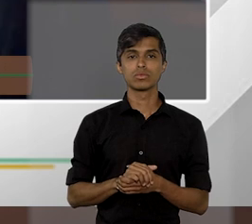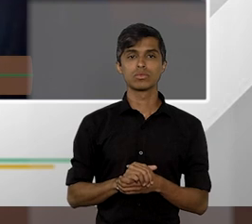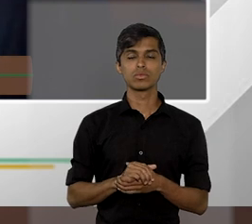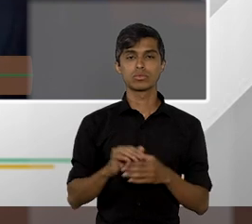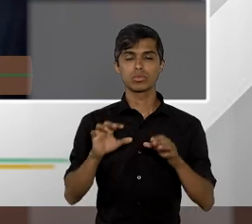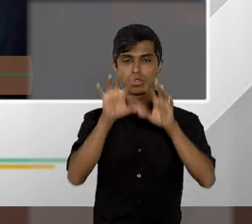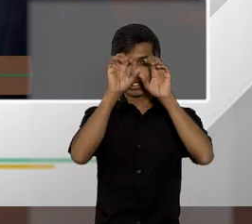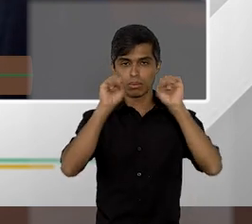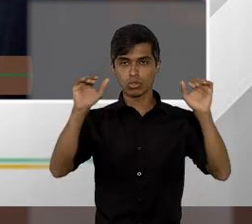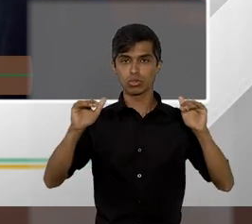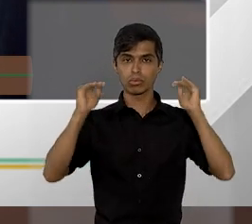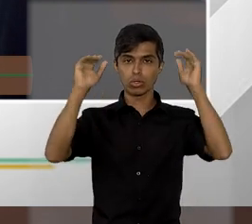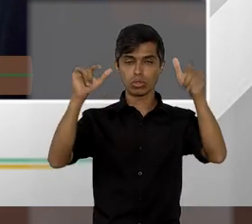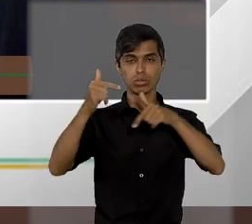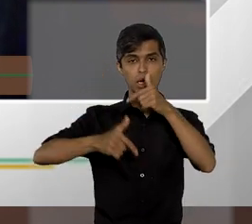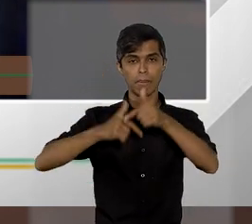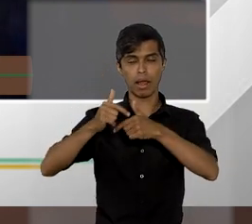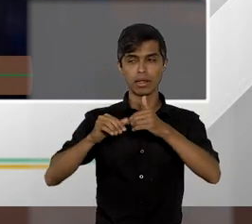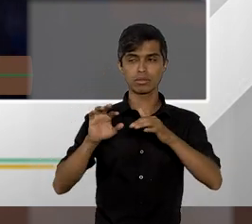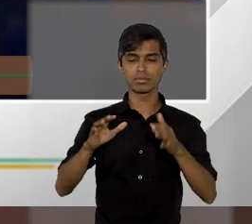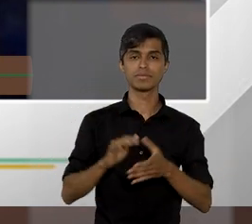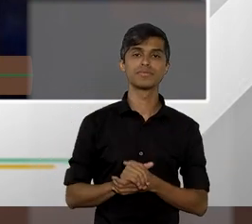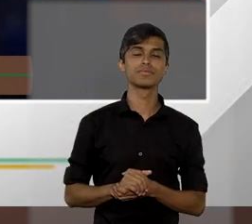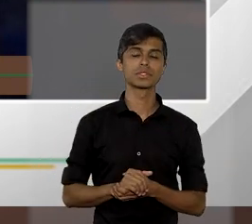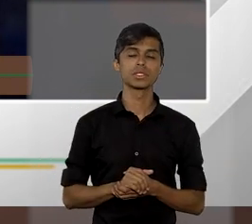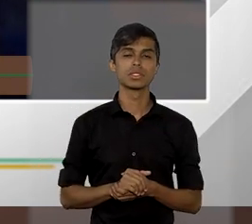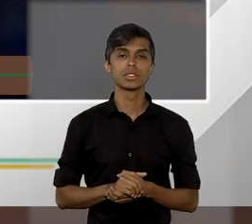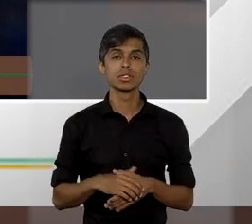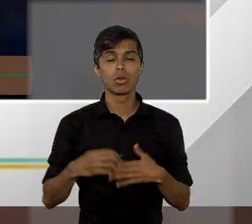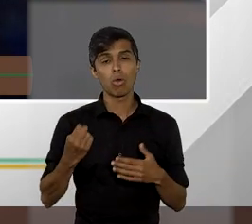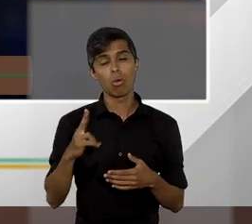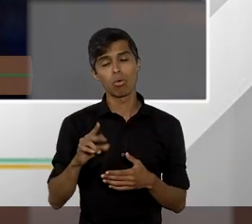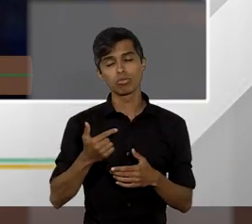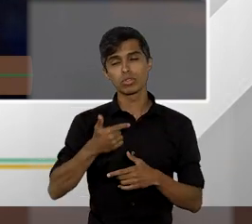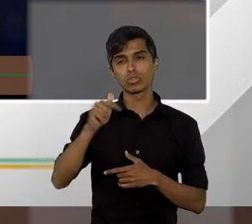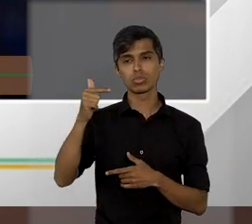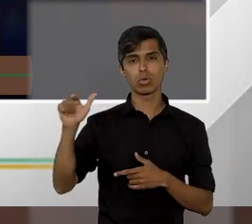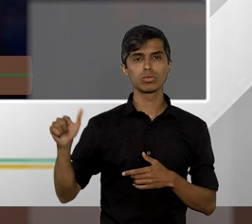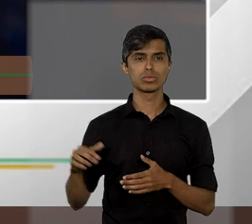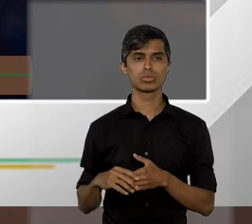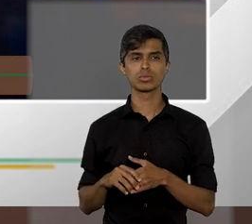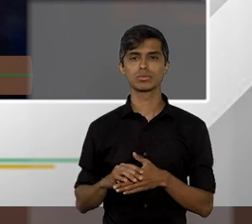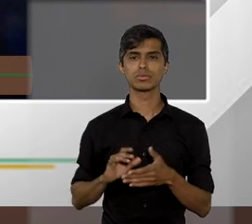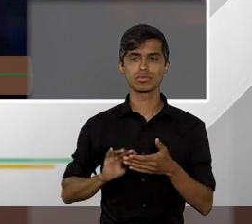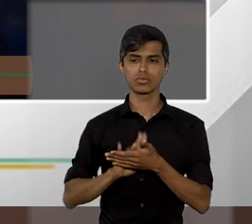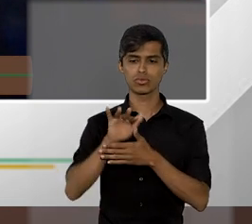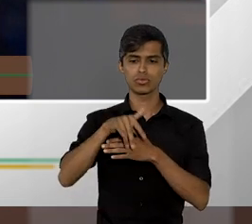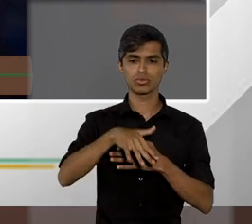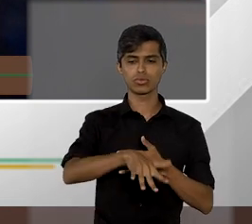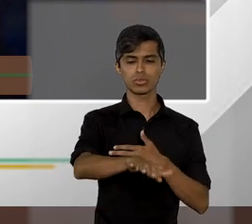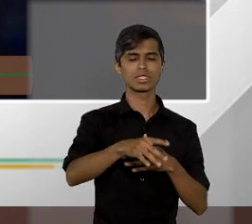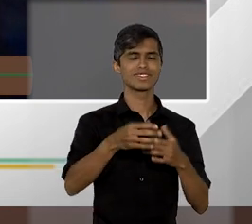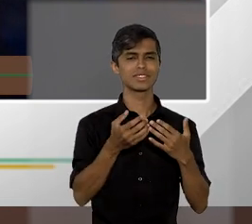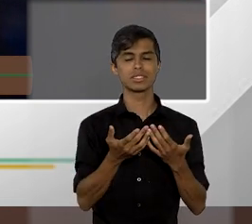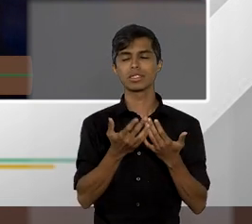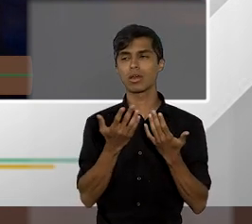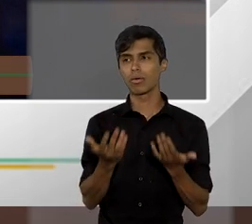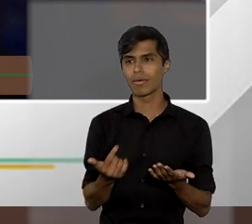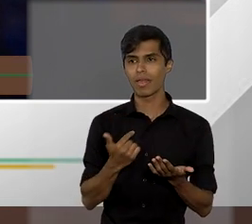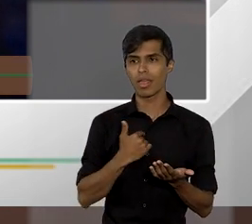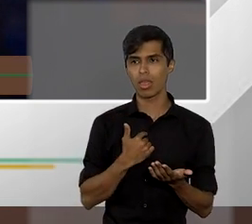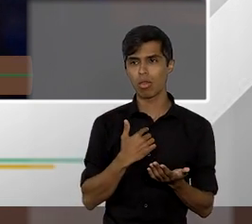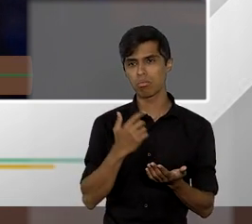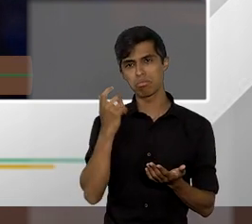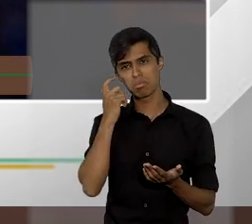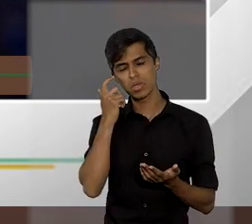ou vincularão os demais casos etc etc como na repercussão geral então eu